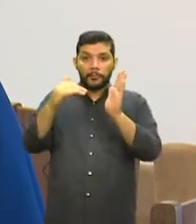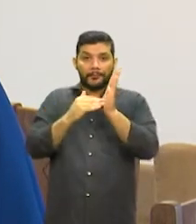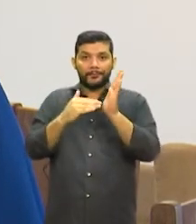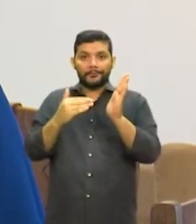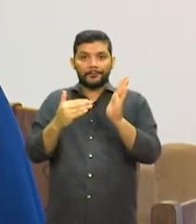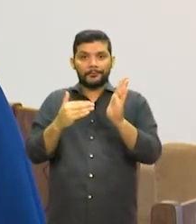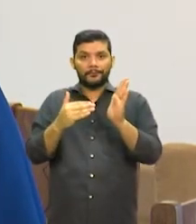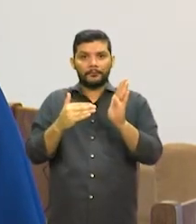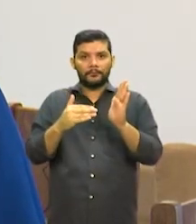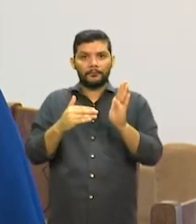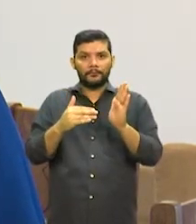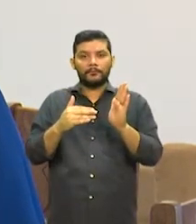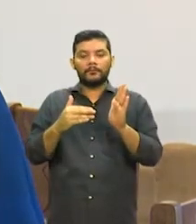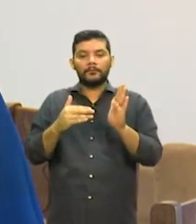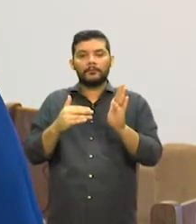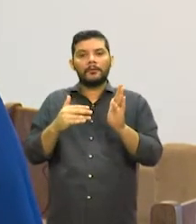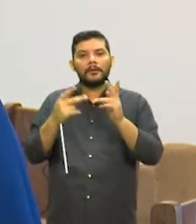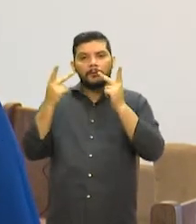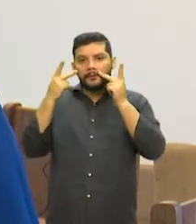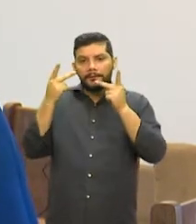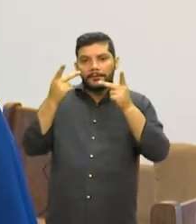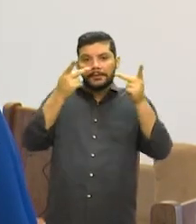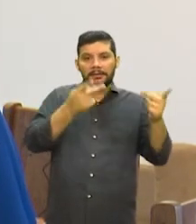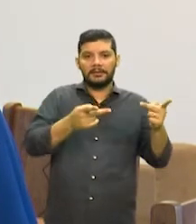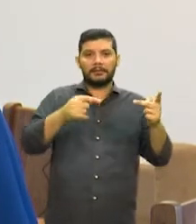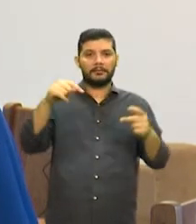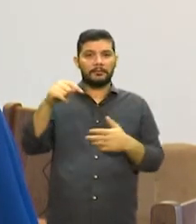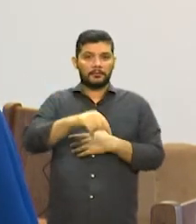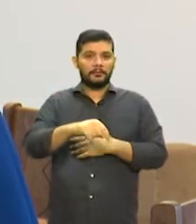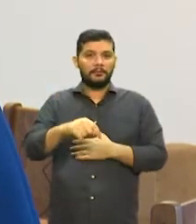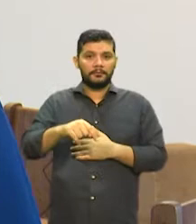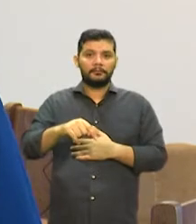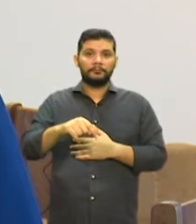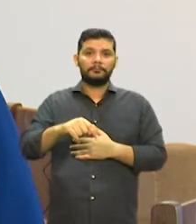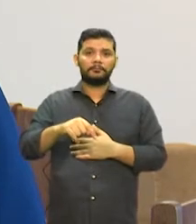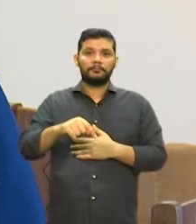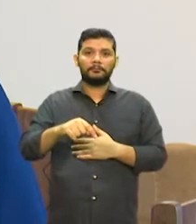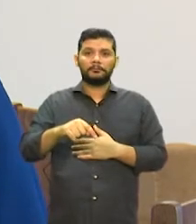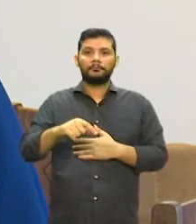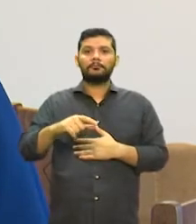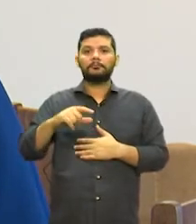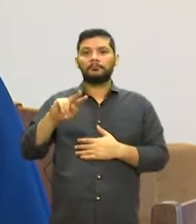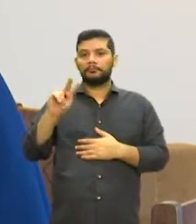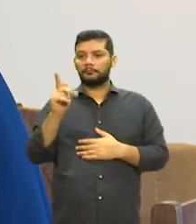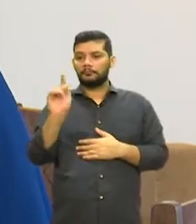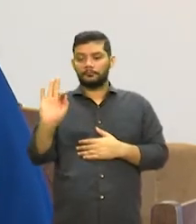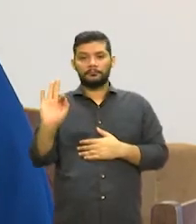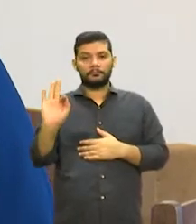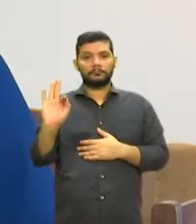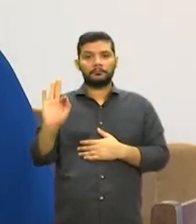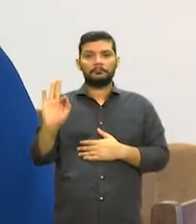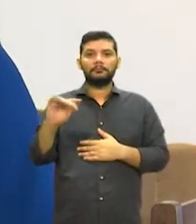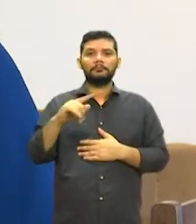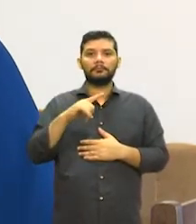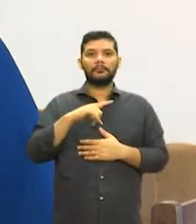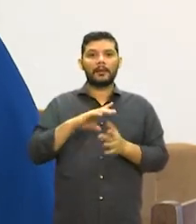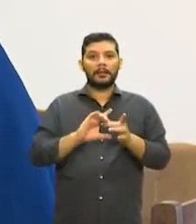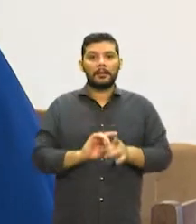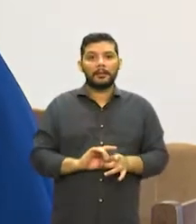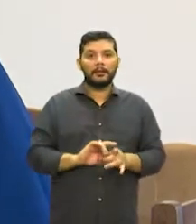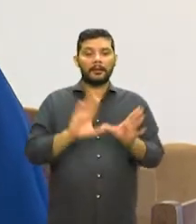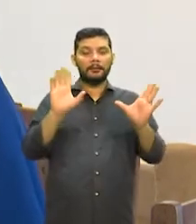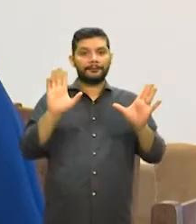pacientes, são hóspedes desta casa, elas são provenientes do HGF. Elas recebem alta do HGF